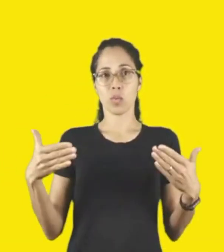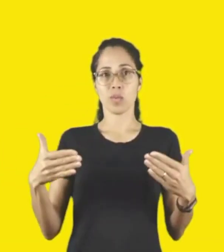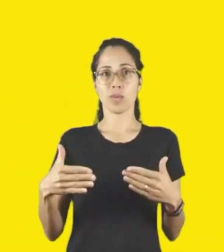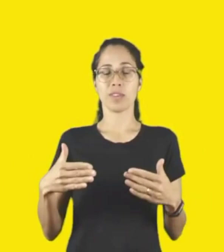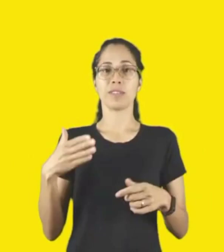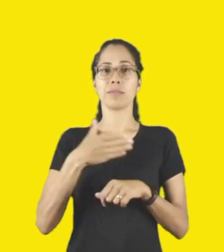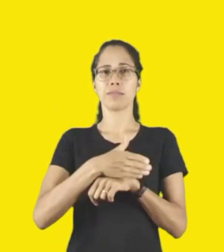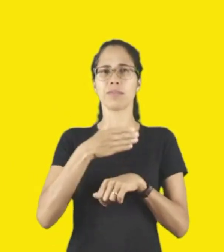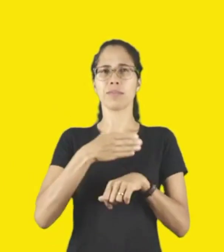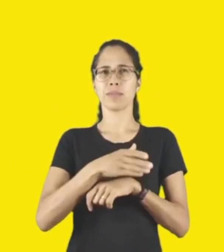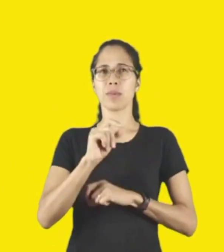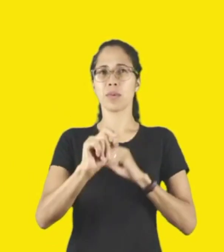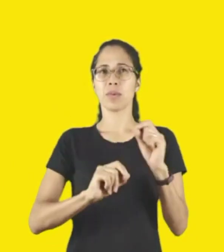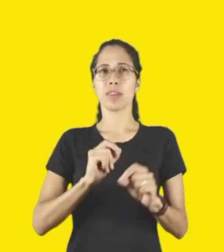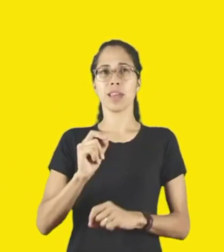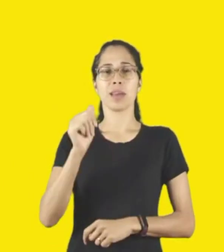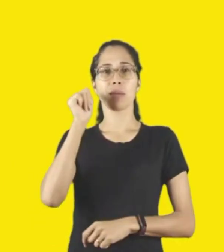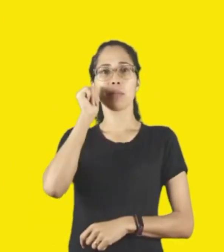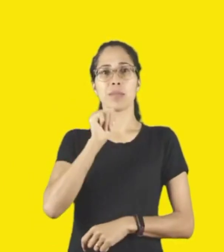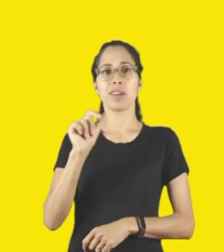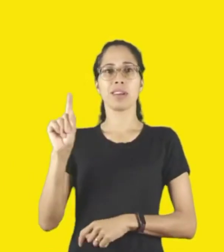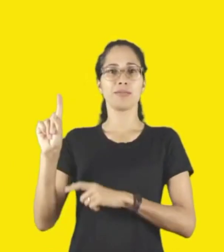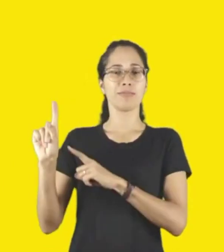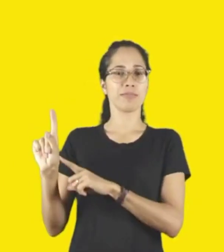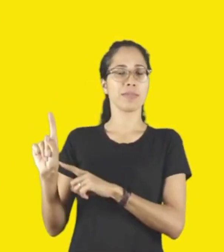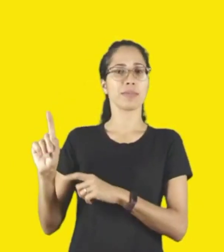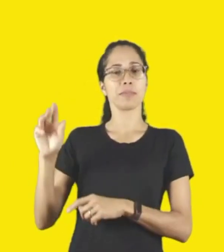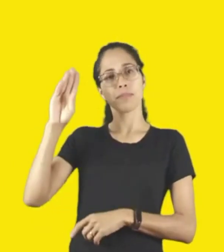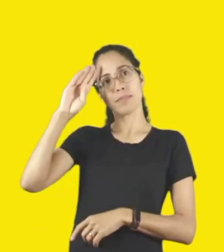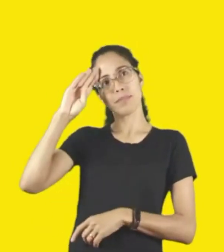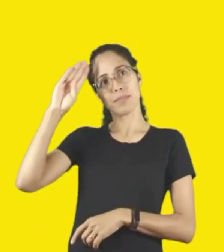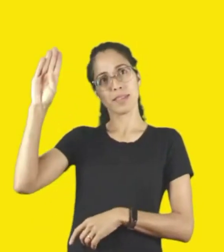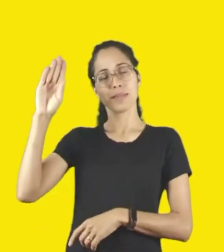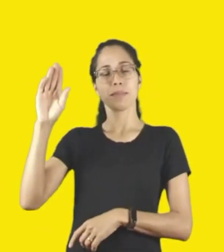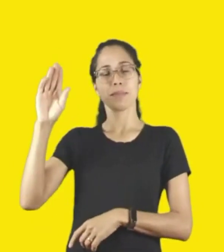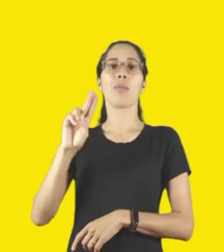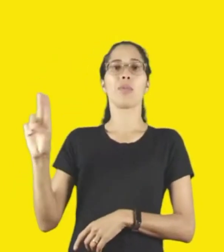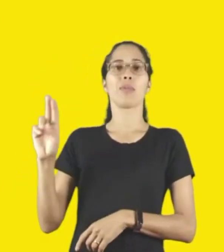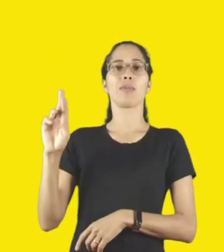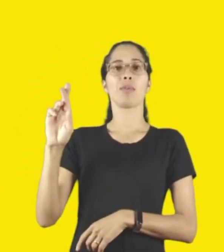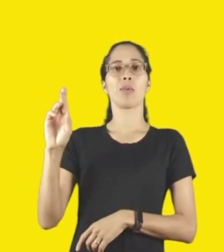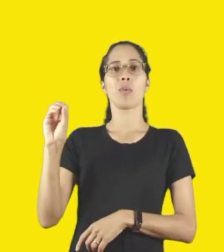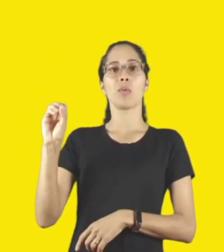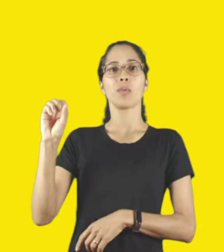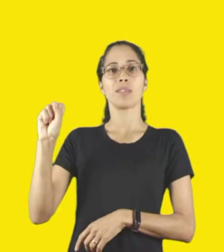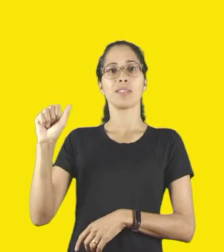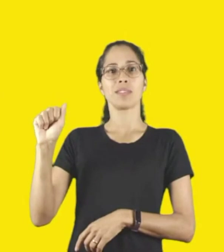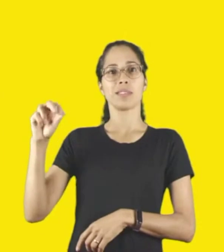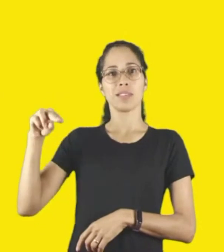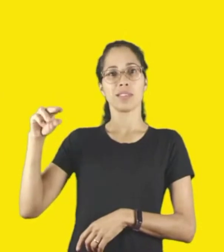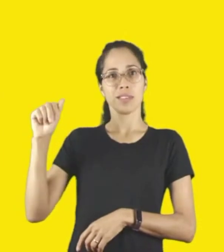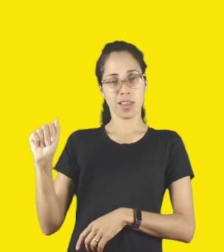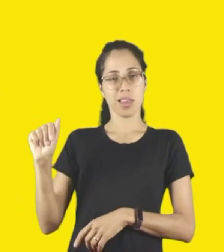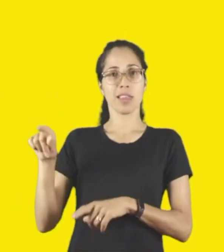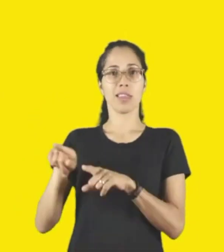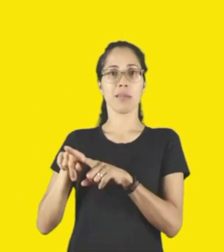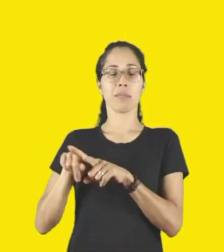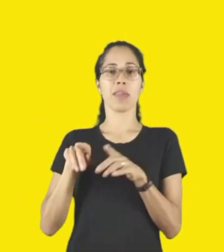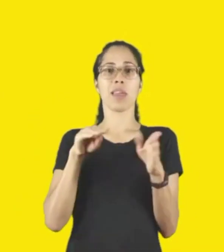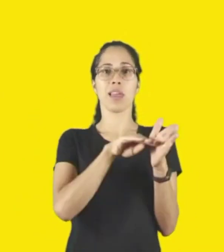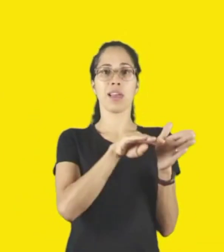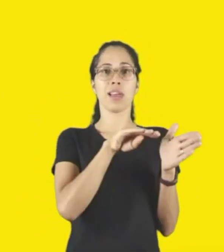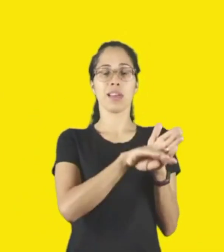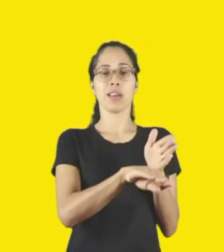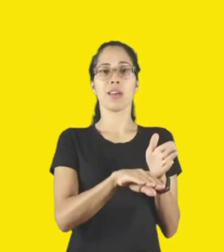superintendente técnico social do SESC São Paulo, Rosana Paulo da Cunha, e da secretária da Cultura, Economia e